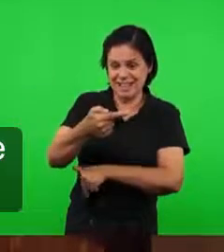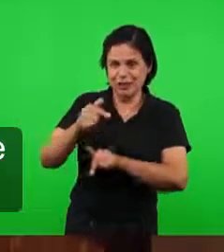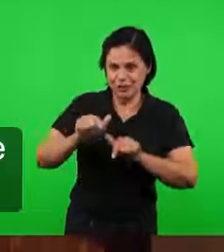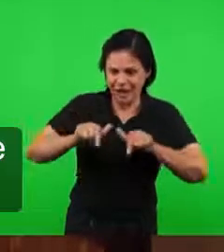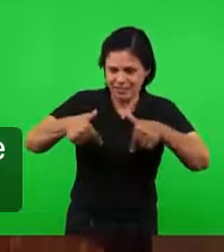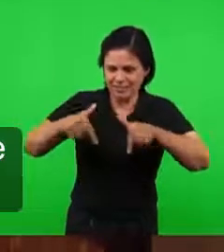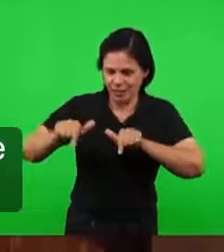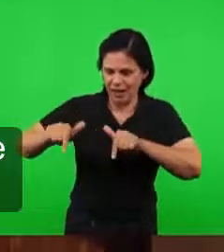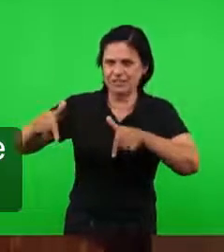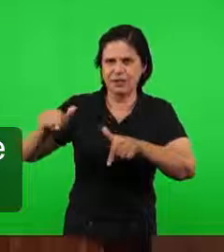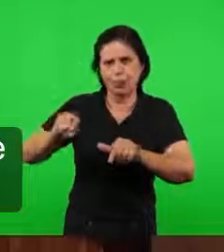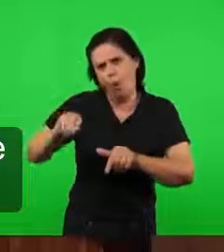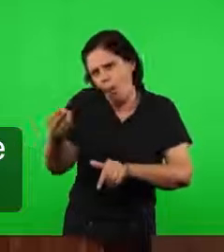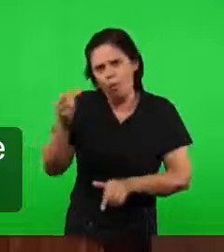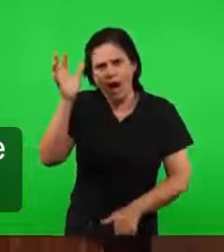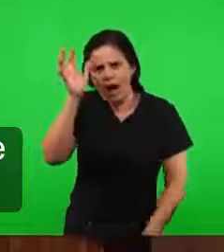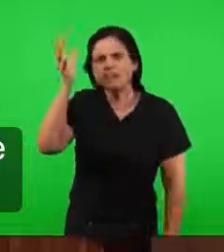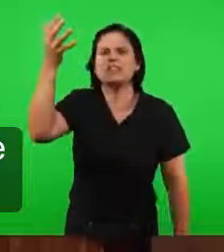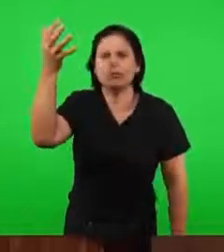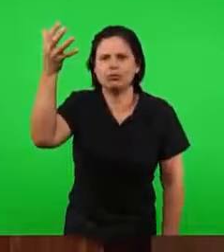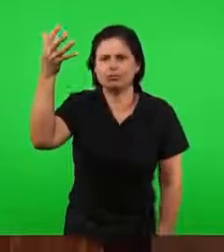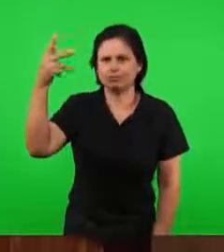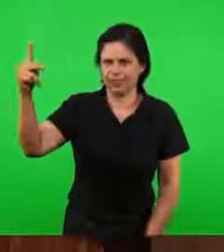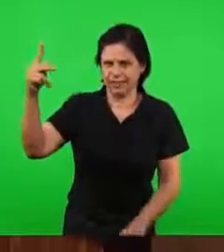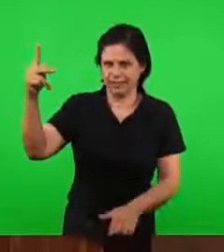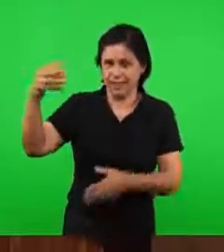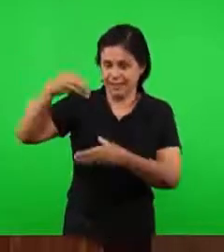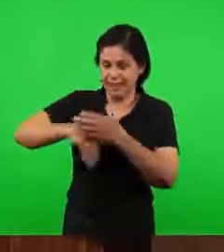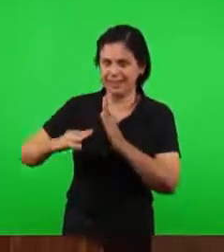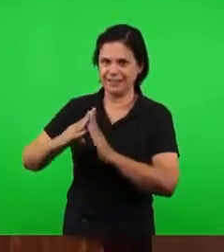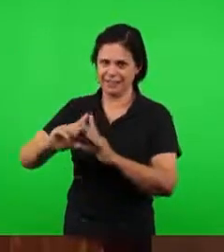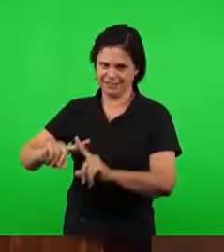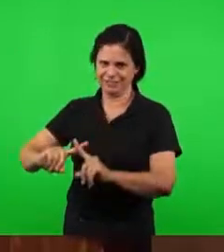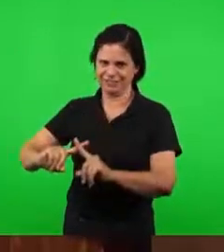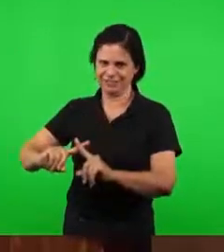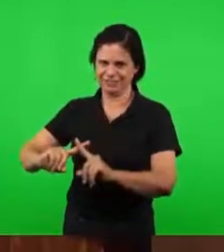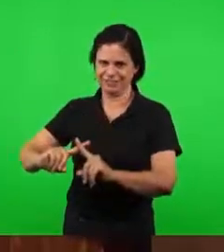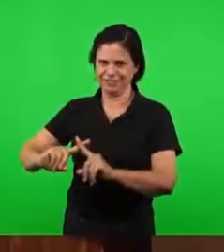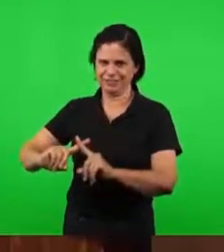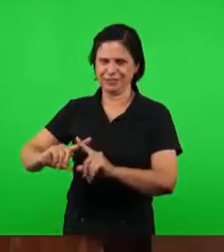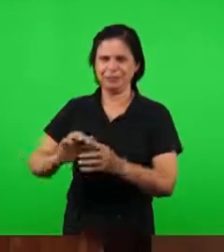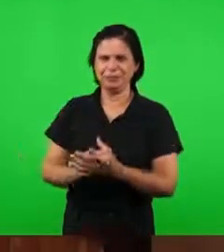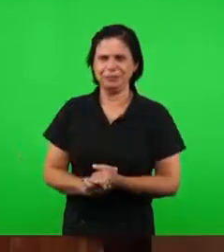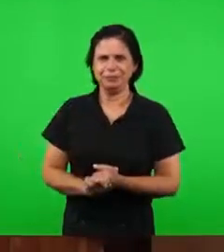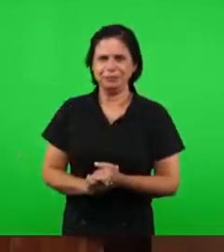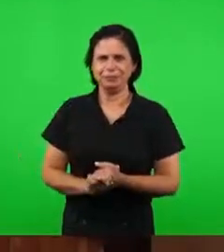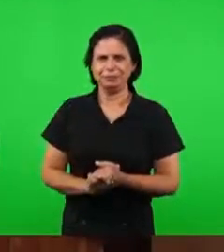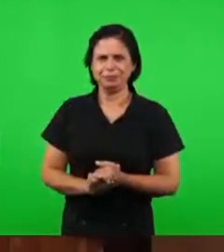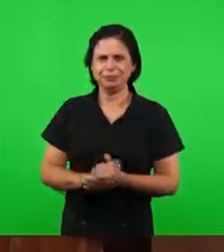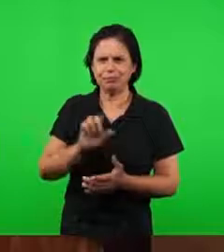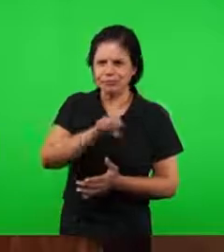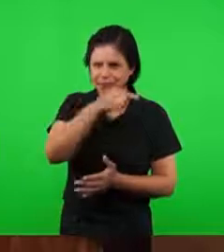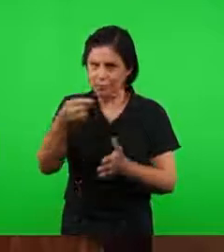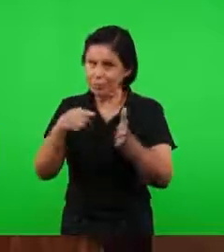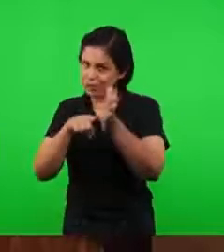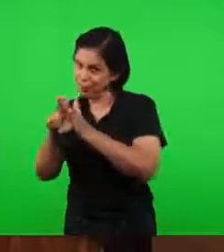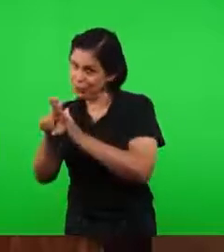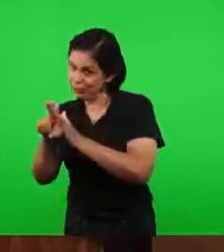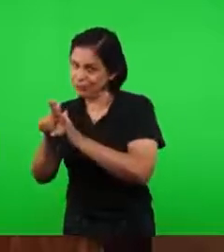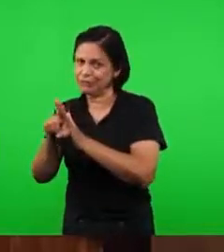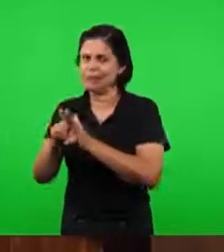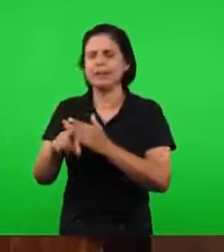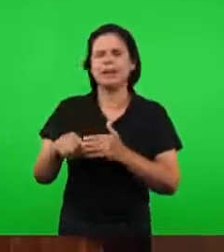do Espírito Santo na vida da igreja. E logo nós vamos colocar as perguntas. O Espírito do Senhor,